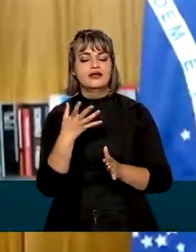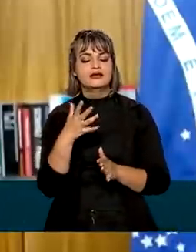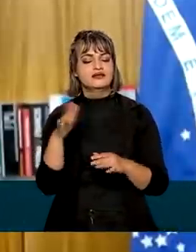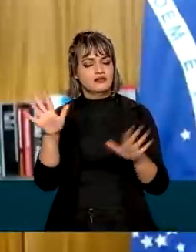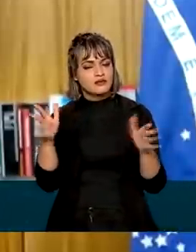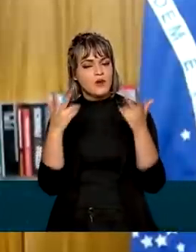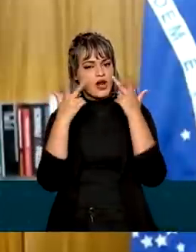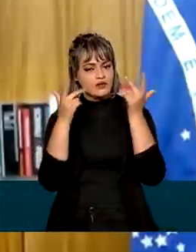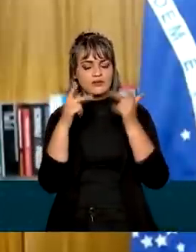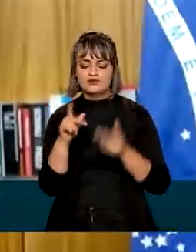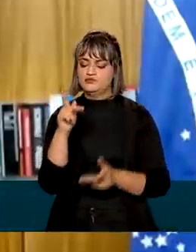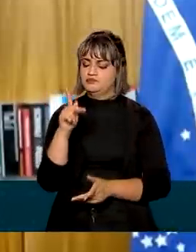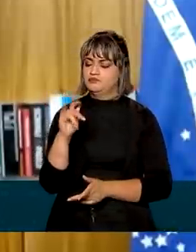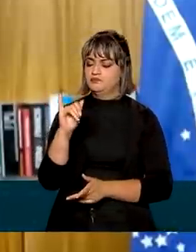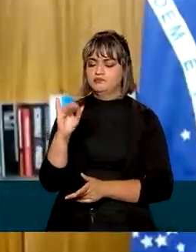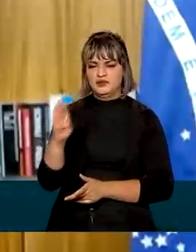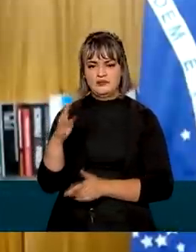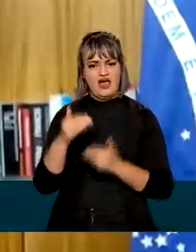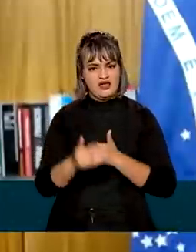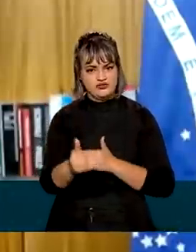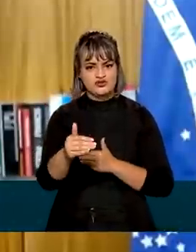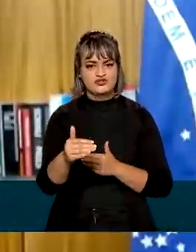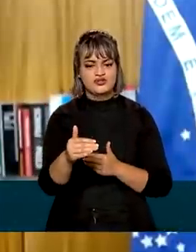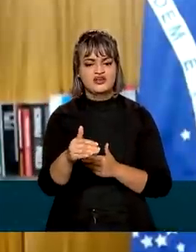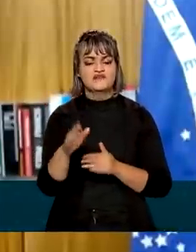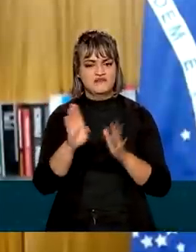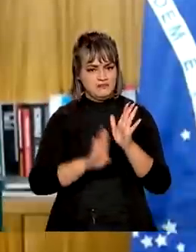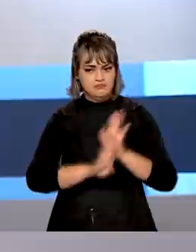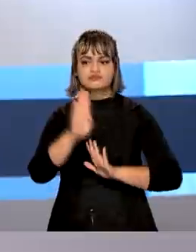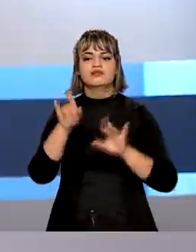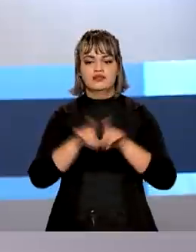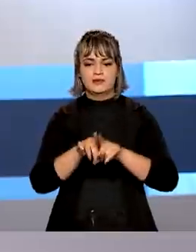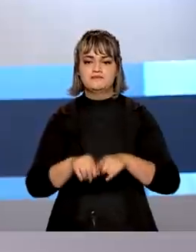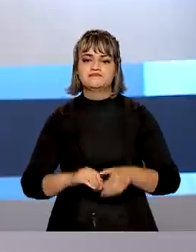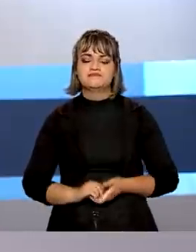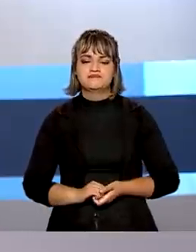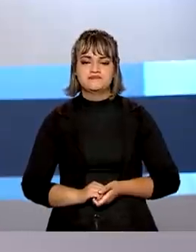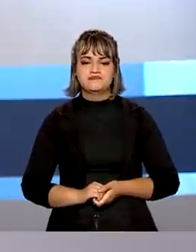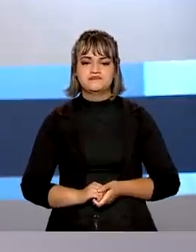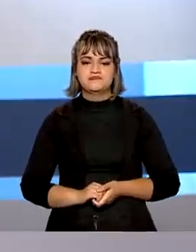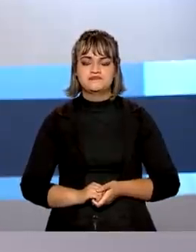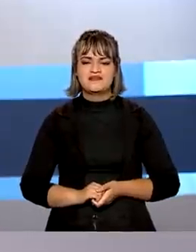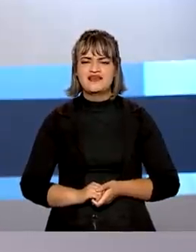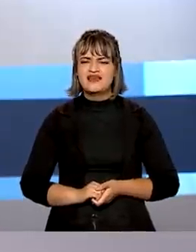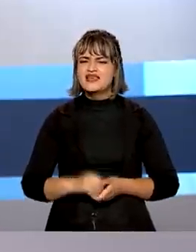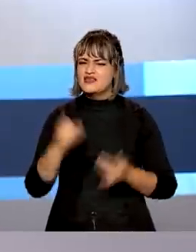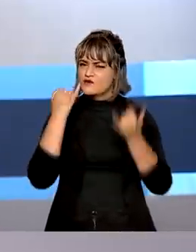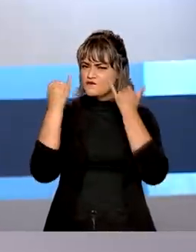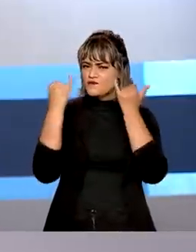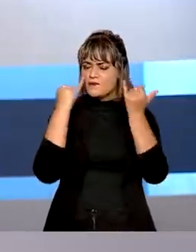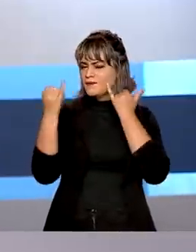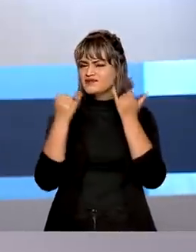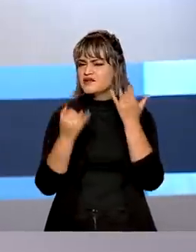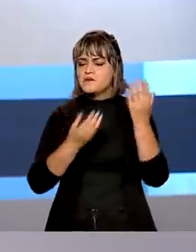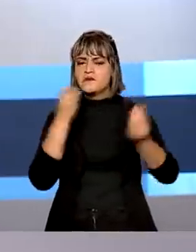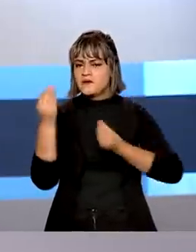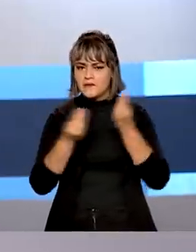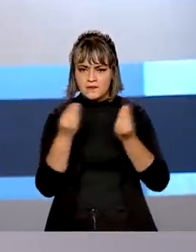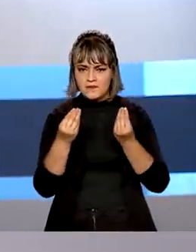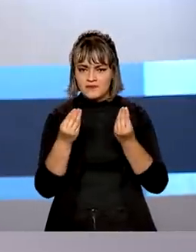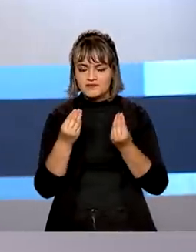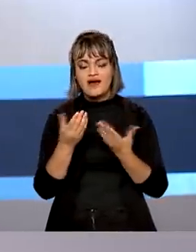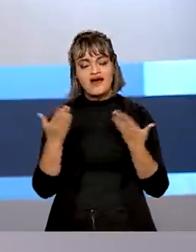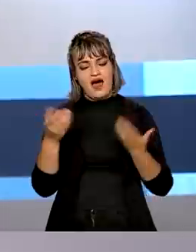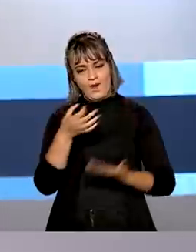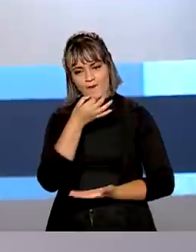naturalmente, o PIB ali na frente vai estar acima também. E quem explica esses dados importantes para a nossa economia